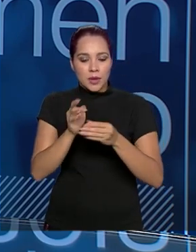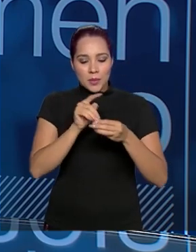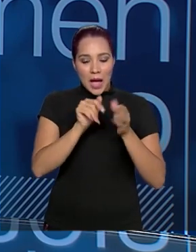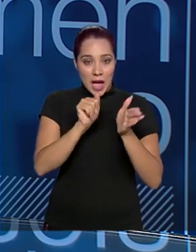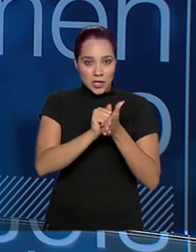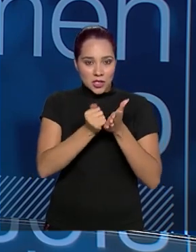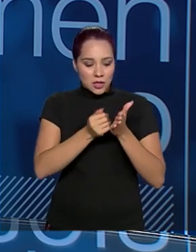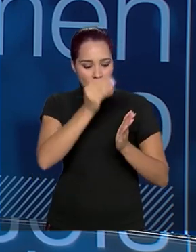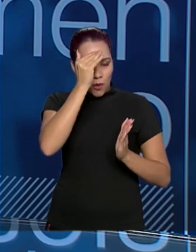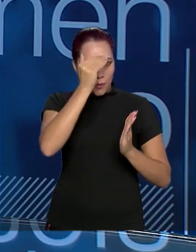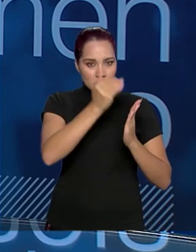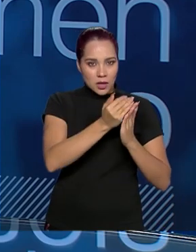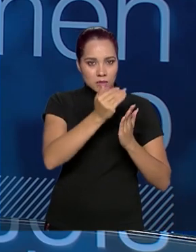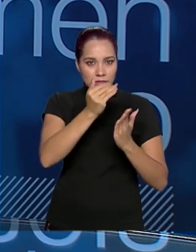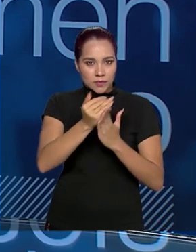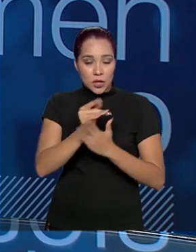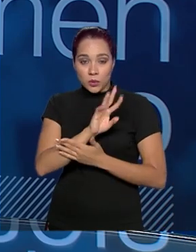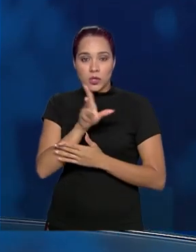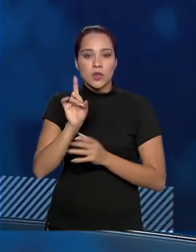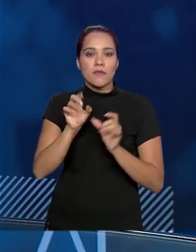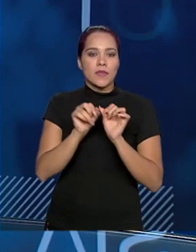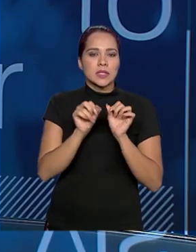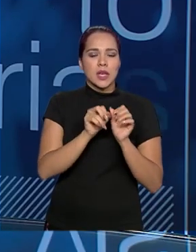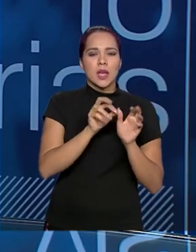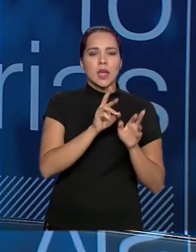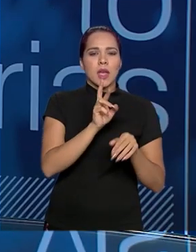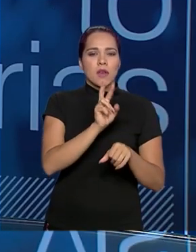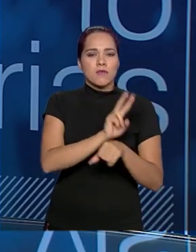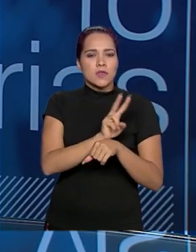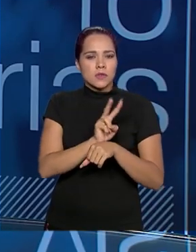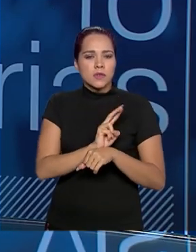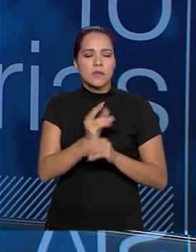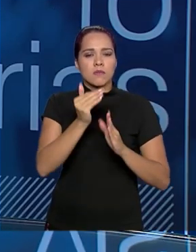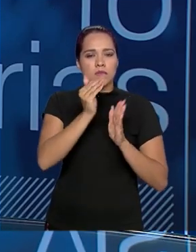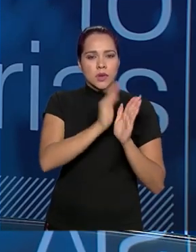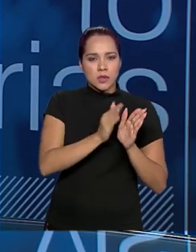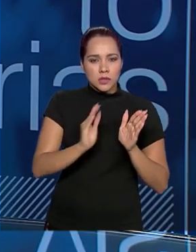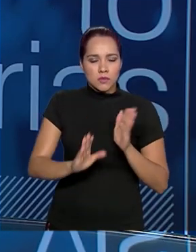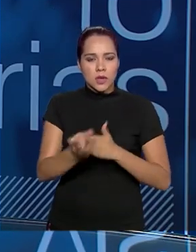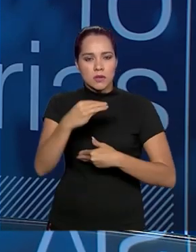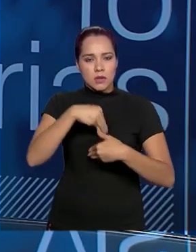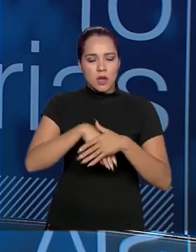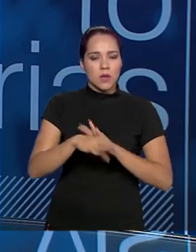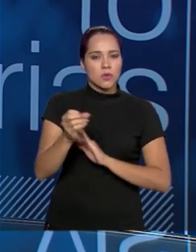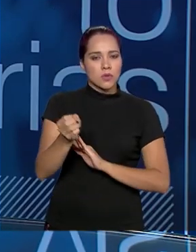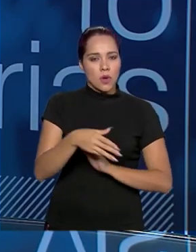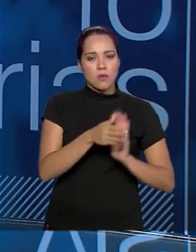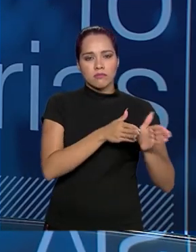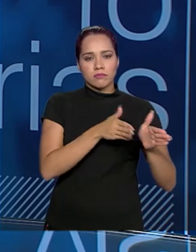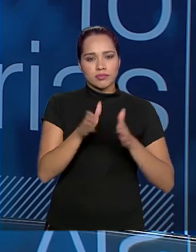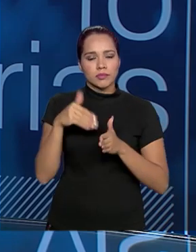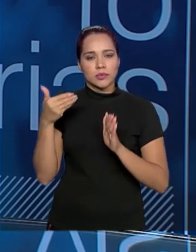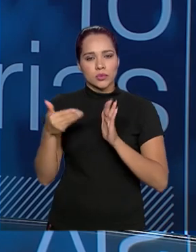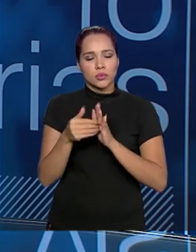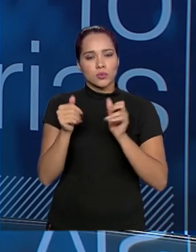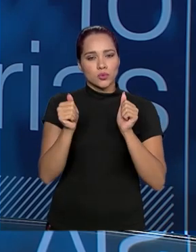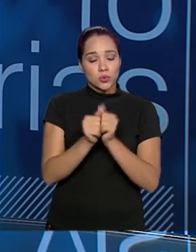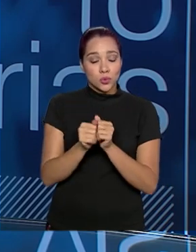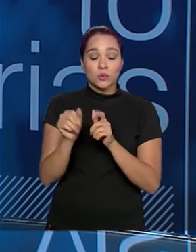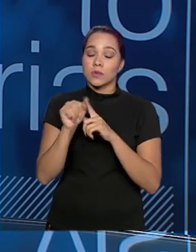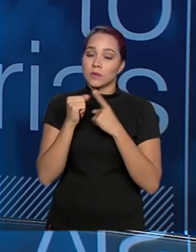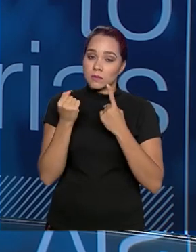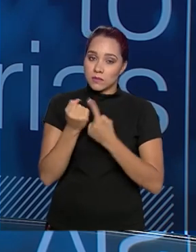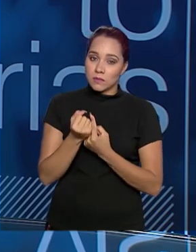agenda e não só fazer uma regulação, como procedimentos internos, novos processos, tudo isso em conjunto com a sociedade.